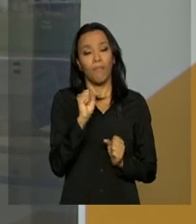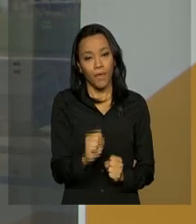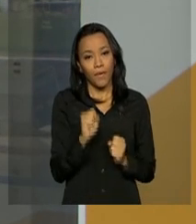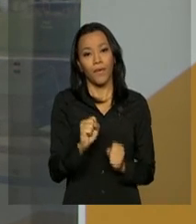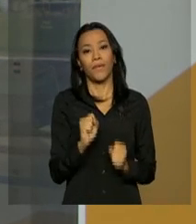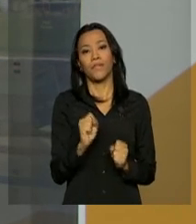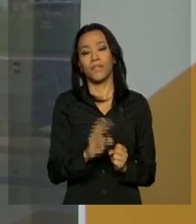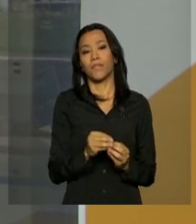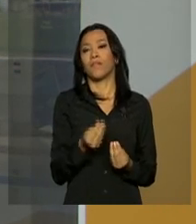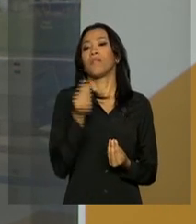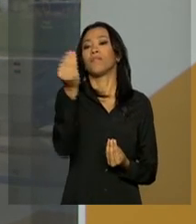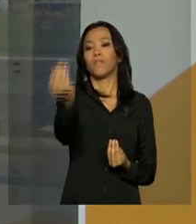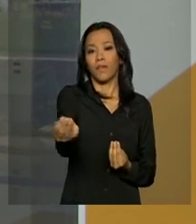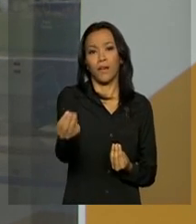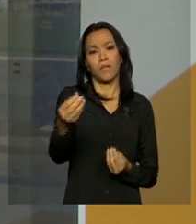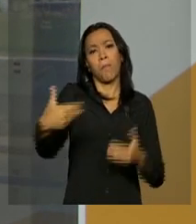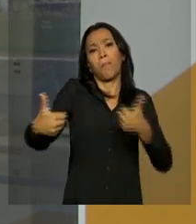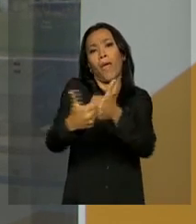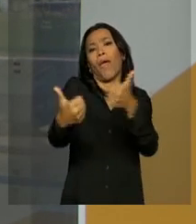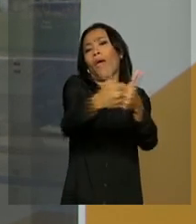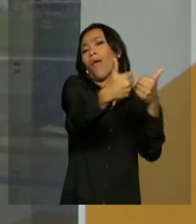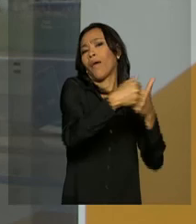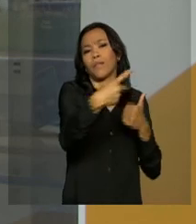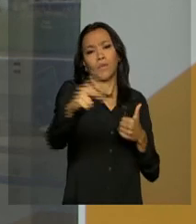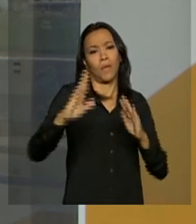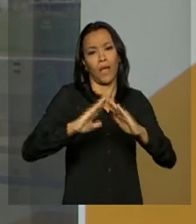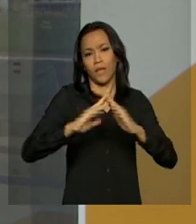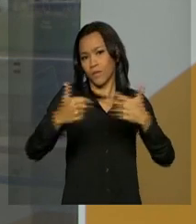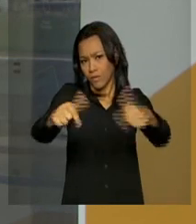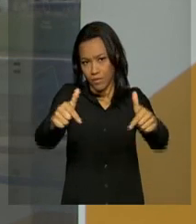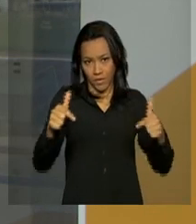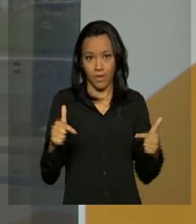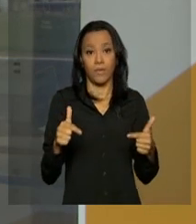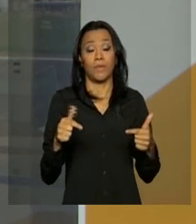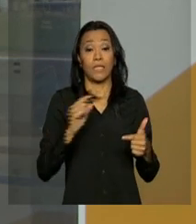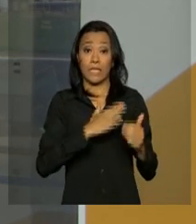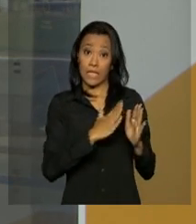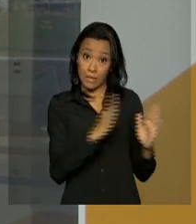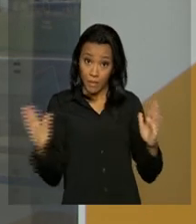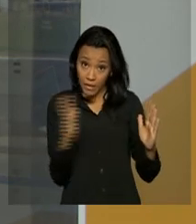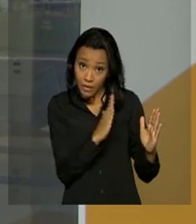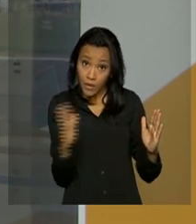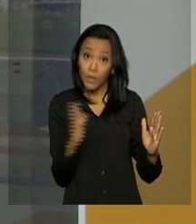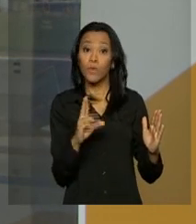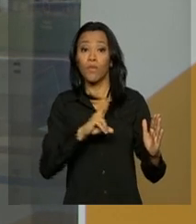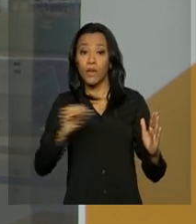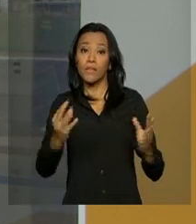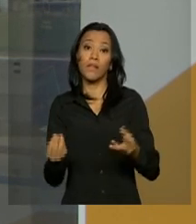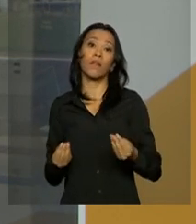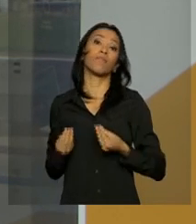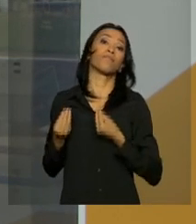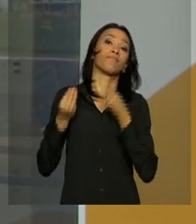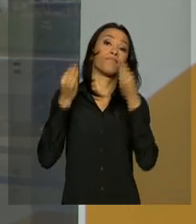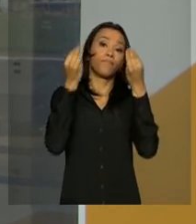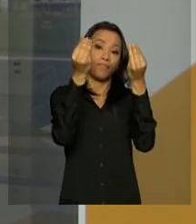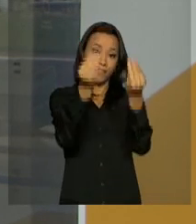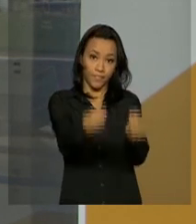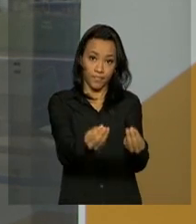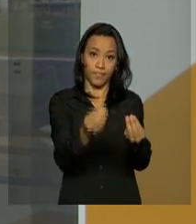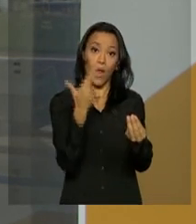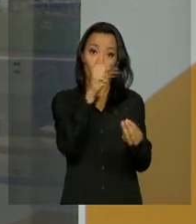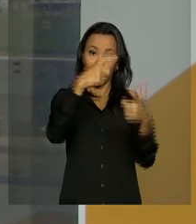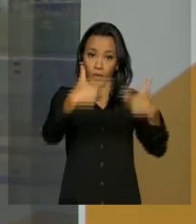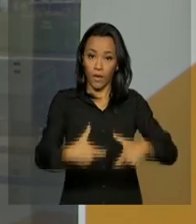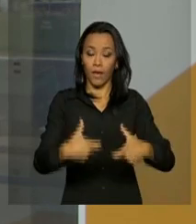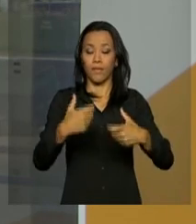para a agência mais próxima da casa ou do trabalho do dono. Após esse prazo, eles serão encaminhados para o órgão emissor de origem. De